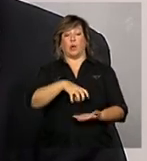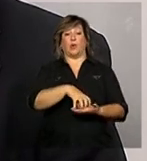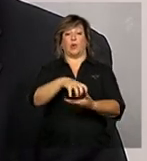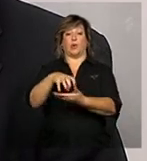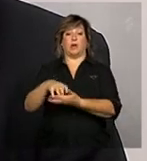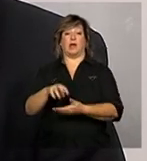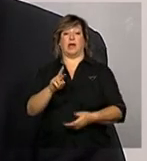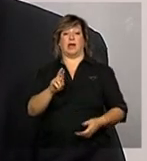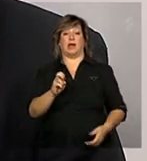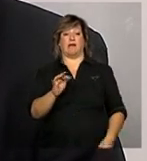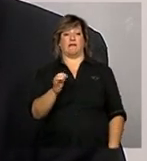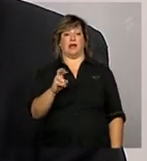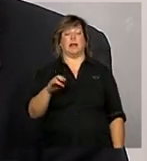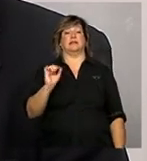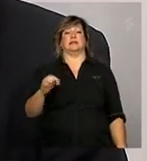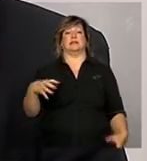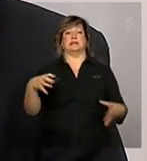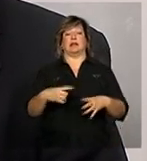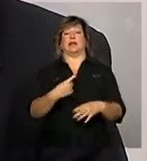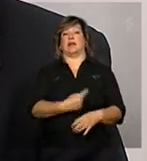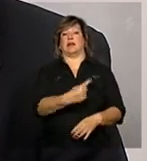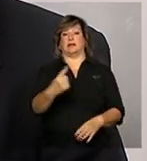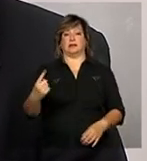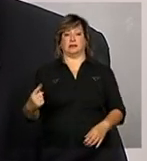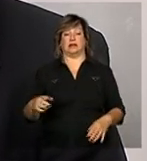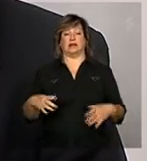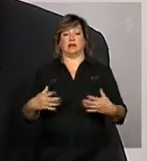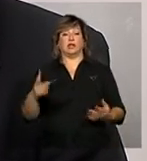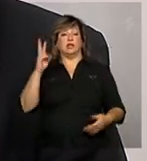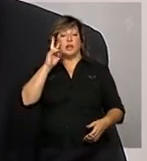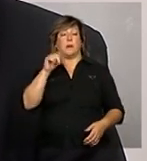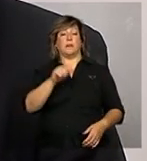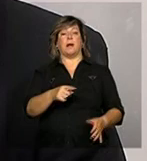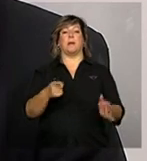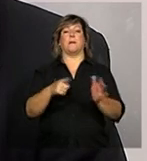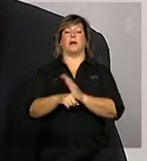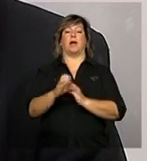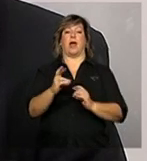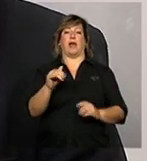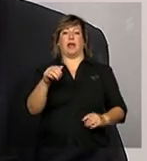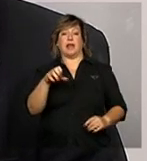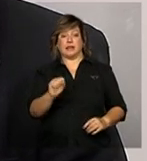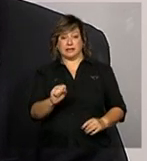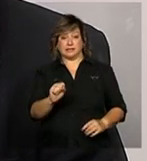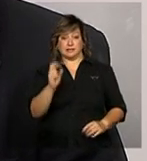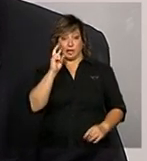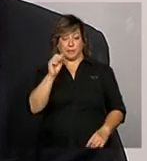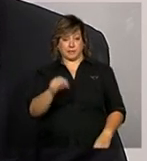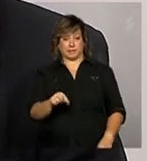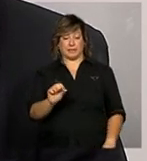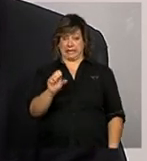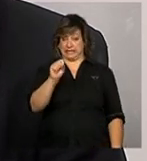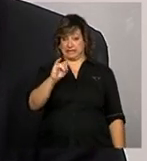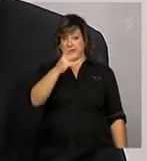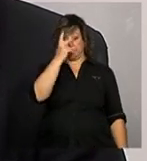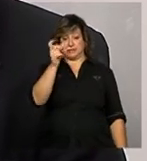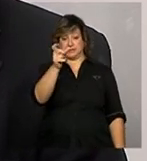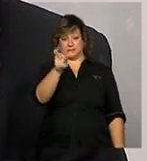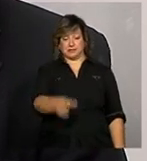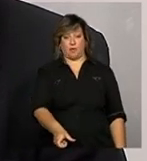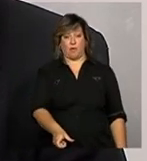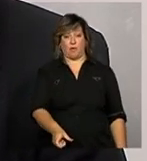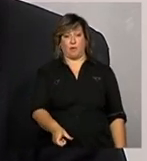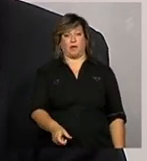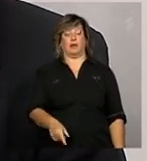referência de cada equipamento no caso da pergunta sobre o CRAS efetivamente se a pessoa esse servidor